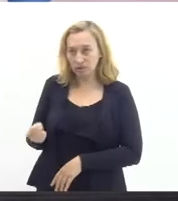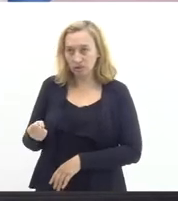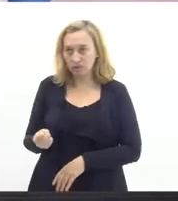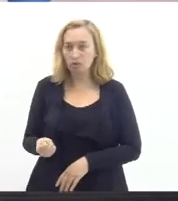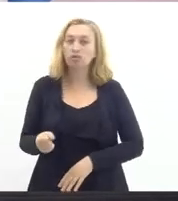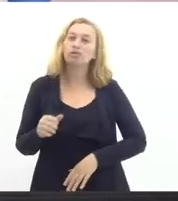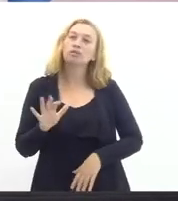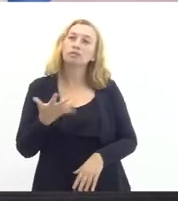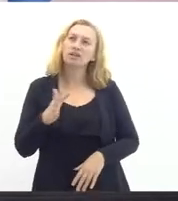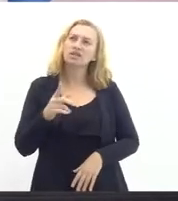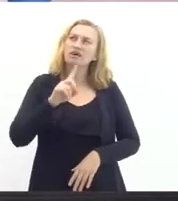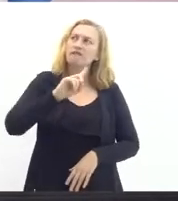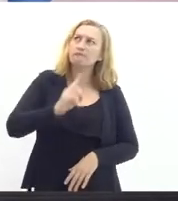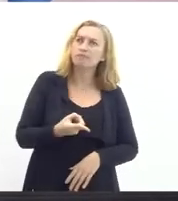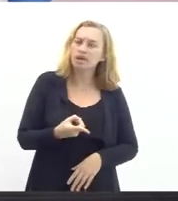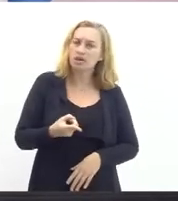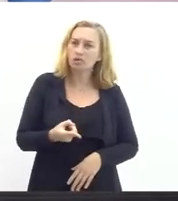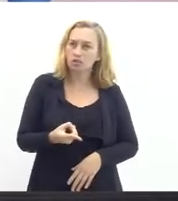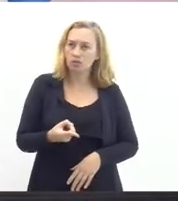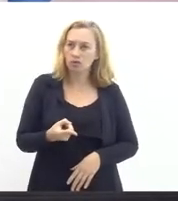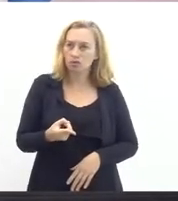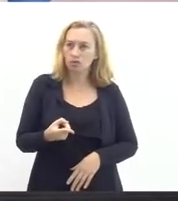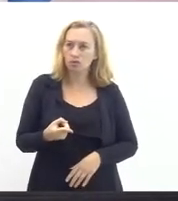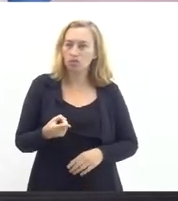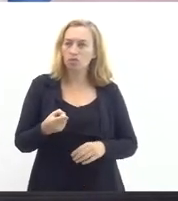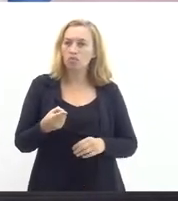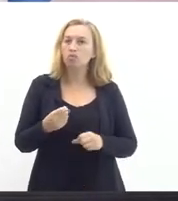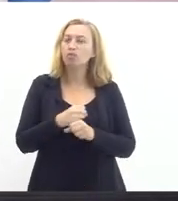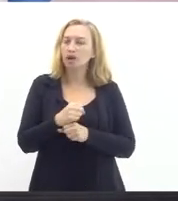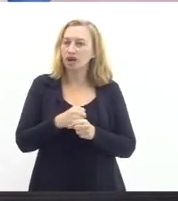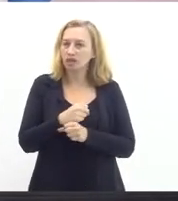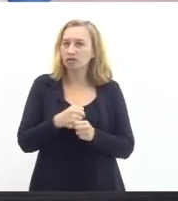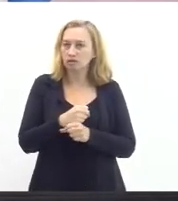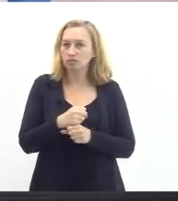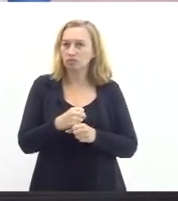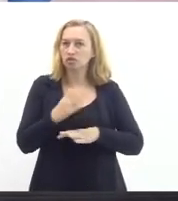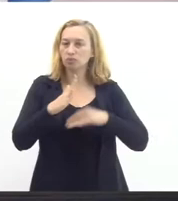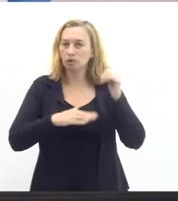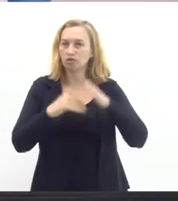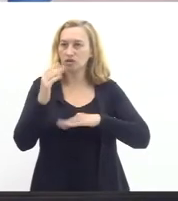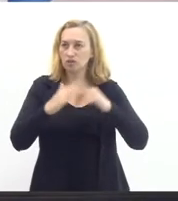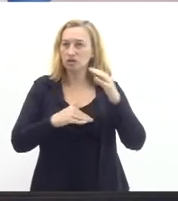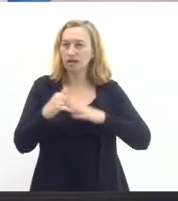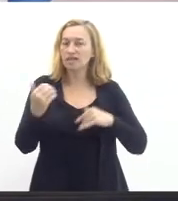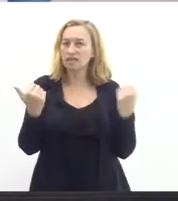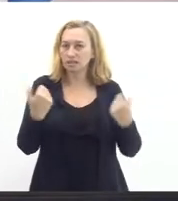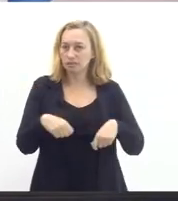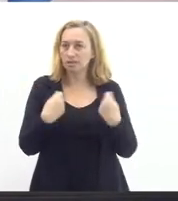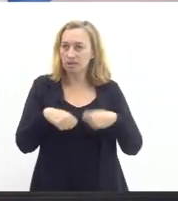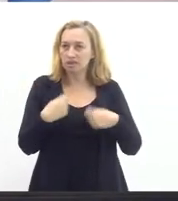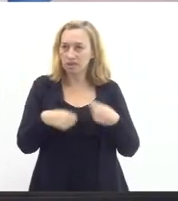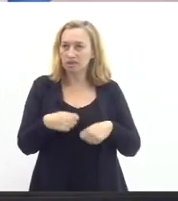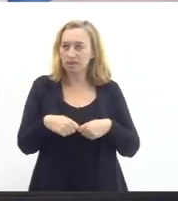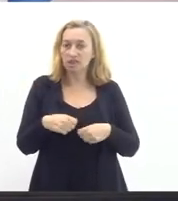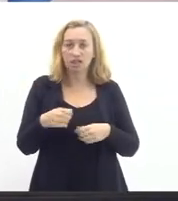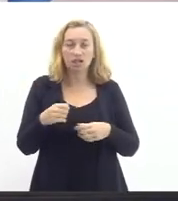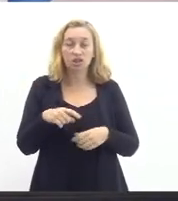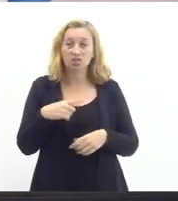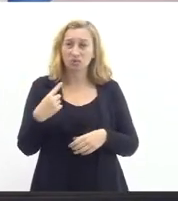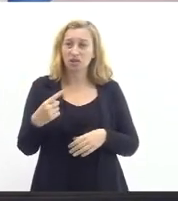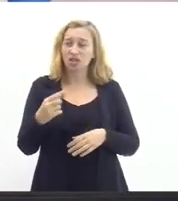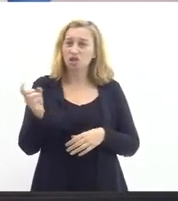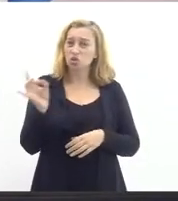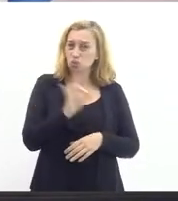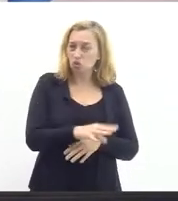uma média de mil vacâncias por ano na Secretaria de Estado de Educação. E a gente, nos últimos anos, não convocou nem de perto